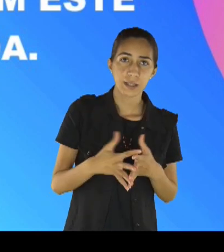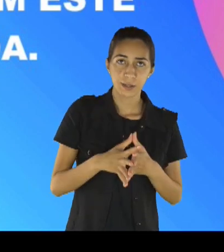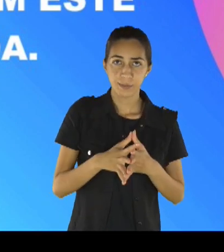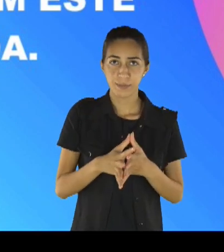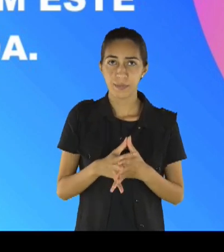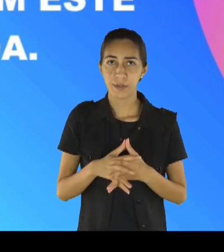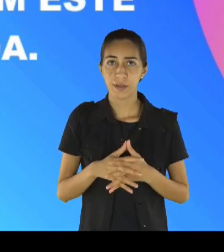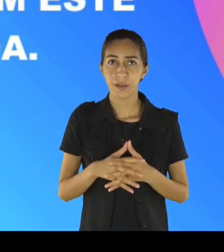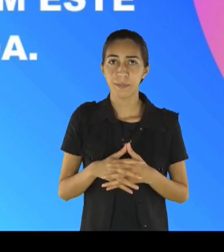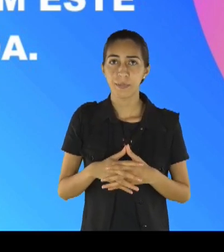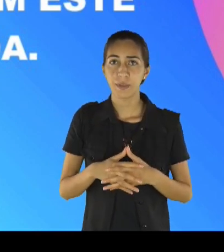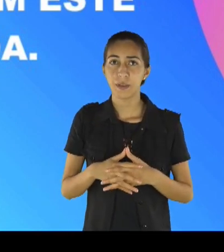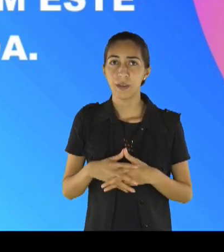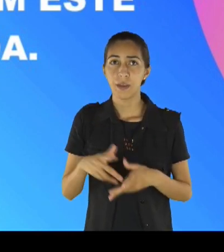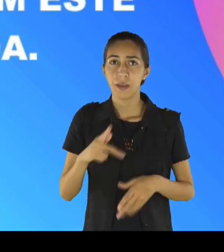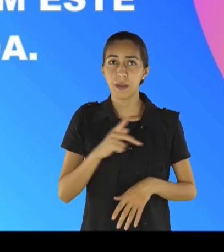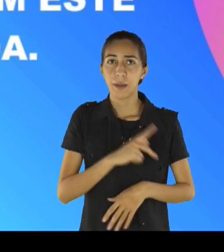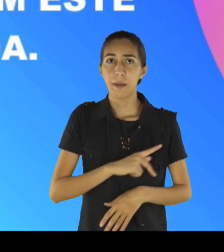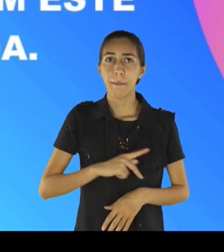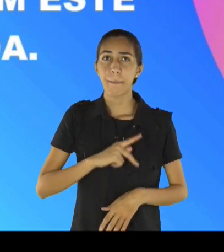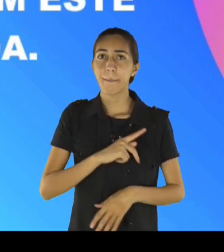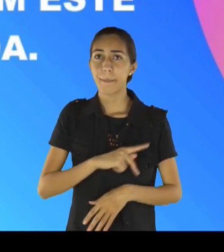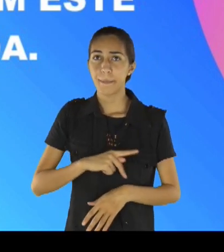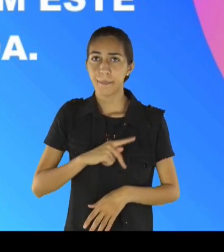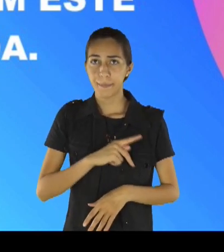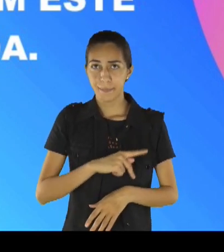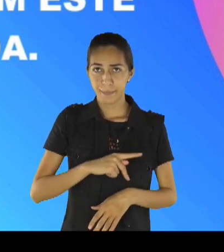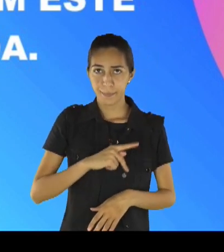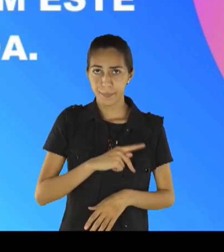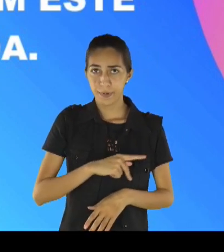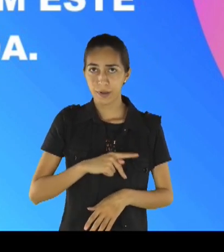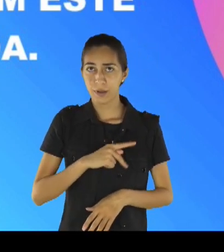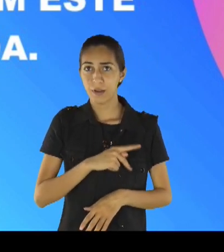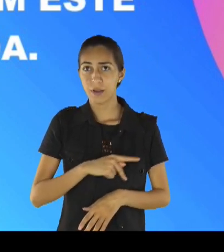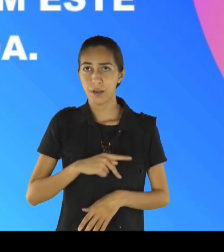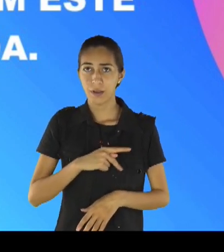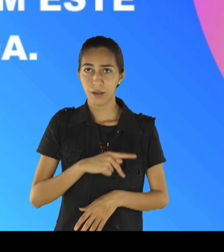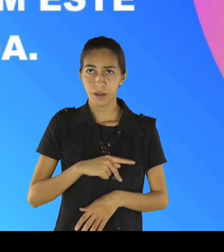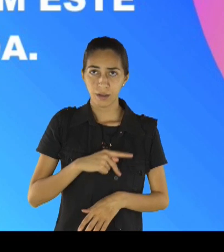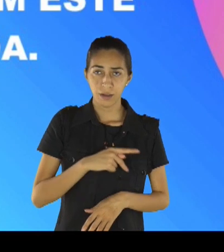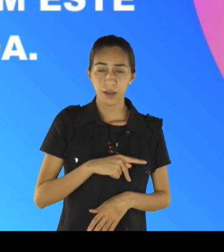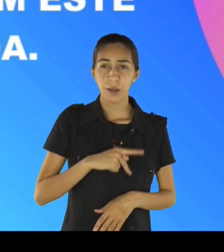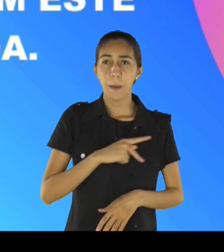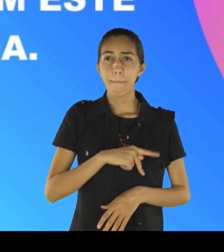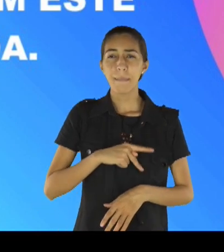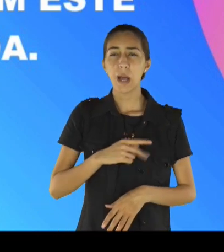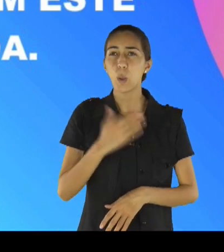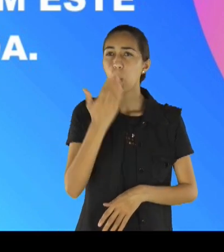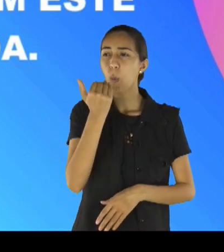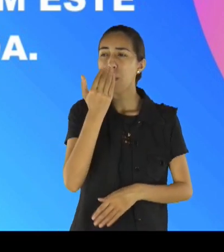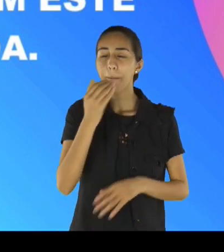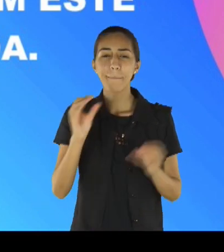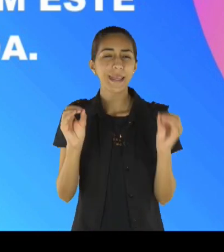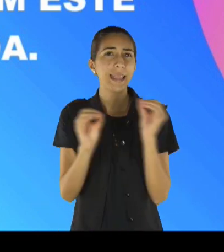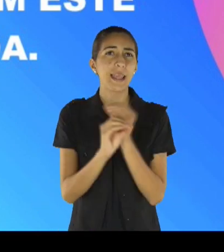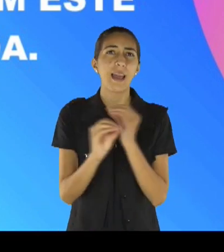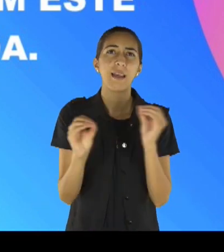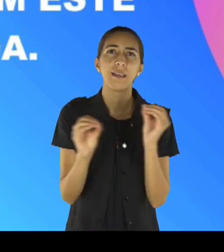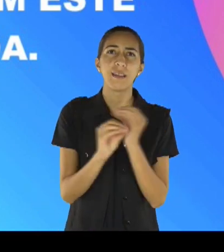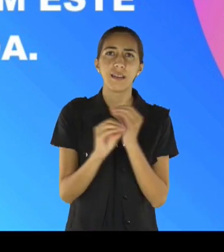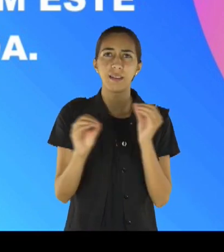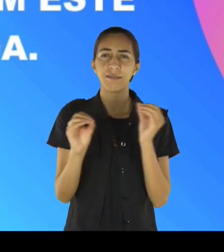fora, na verdade, razoável, ó senhores, terem-me ouvido a mim, e não partir de Creta,